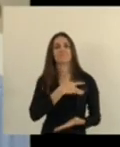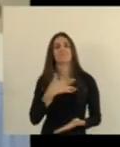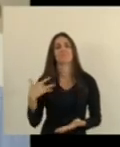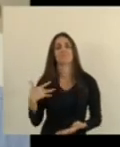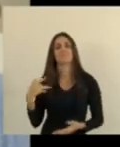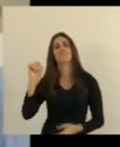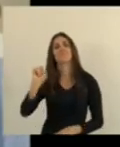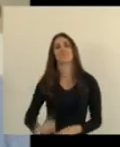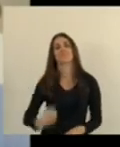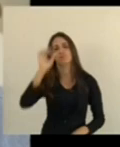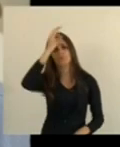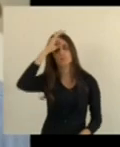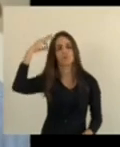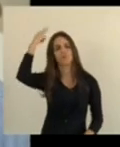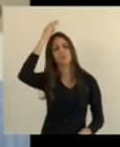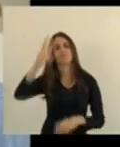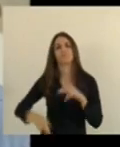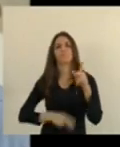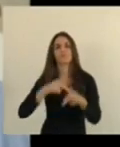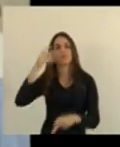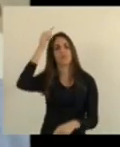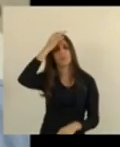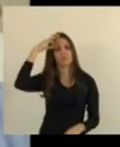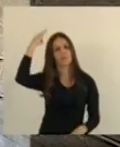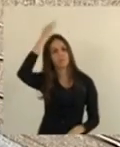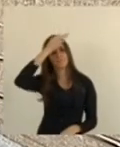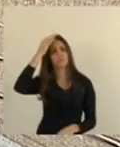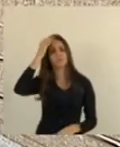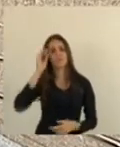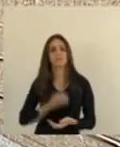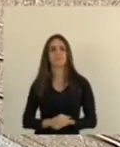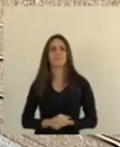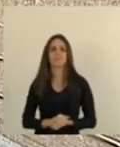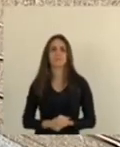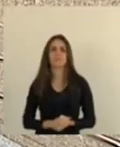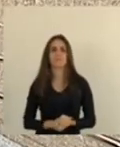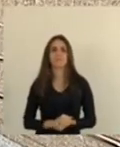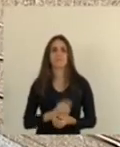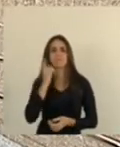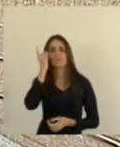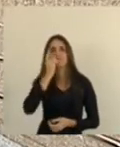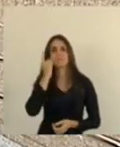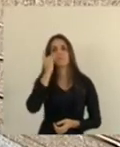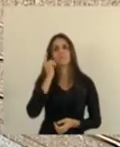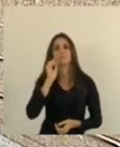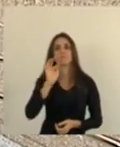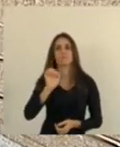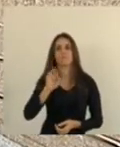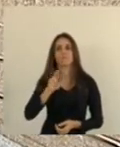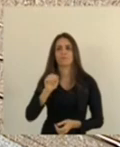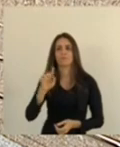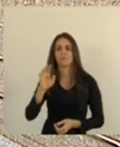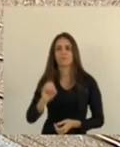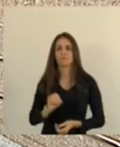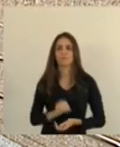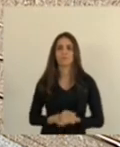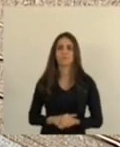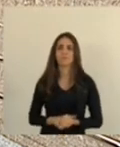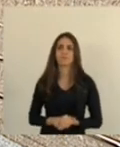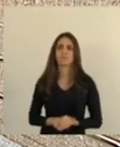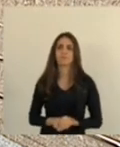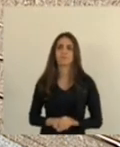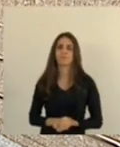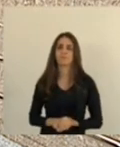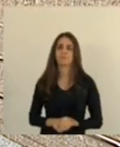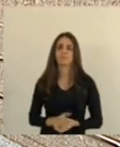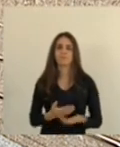do sul do estado do povo do Espírito Santo deputado Teodorico Ferraz também boa noite deputado com a